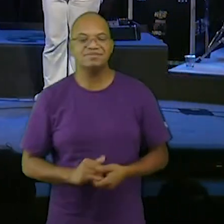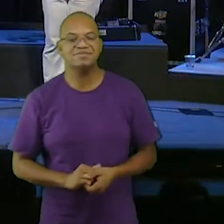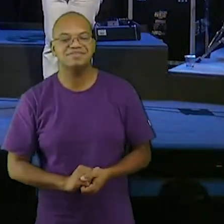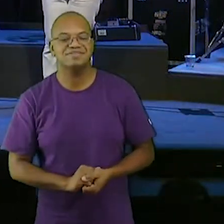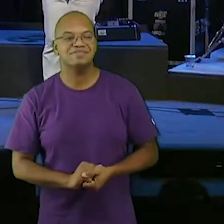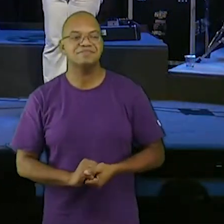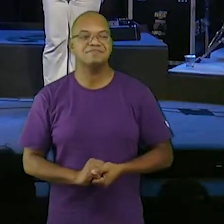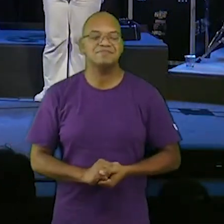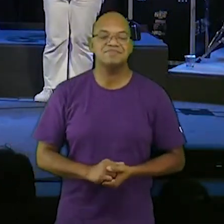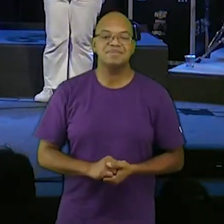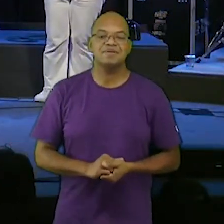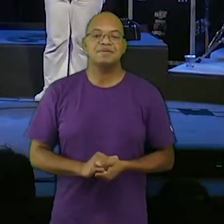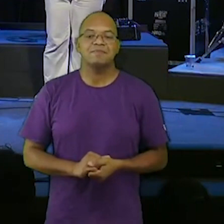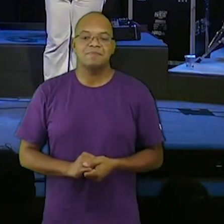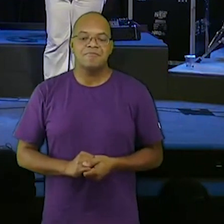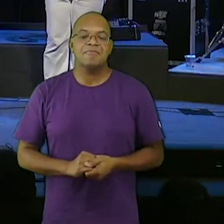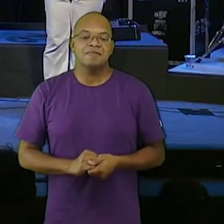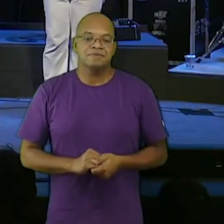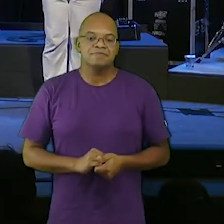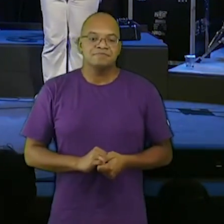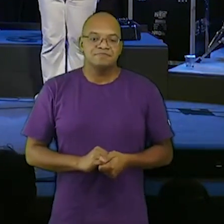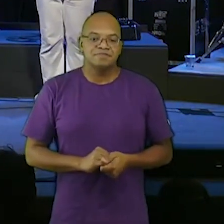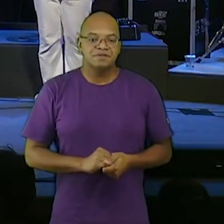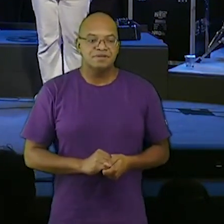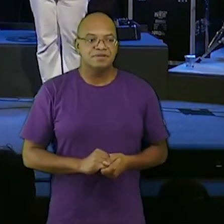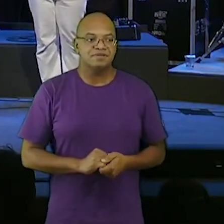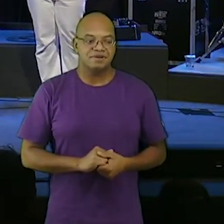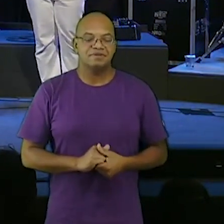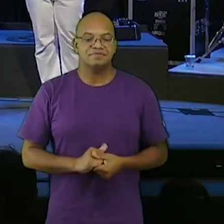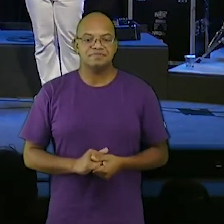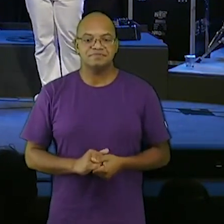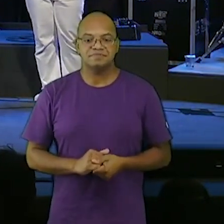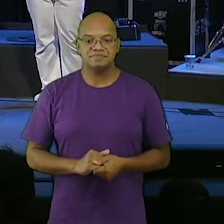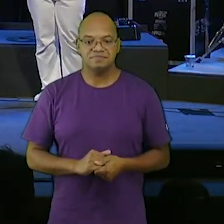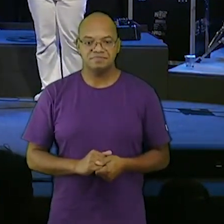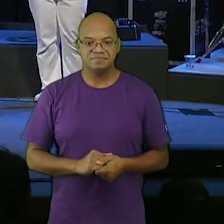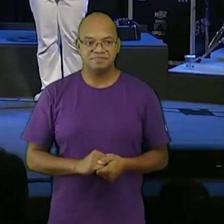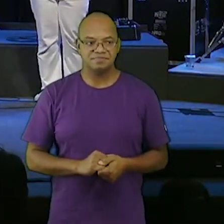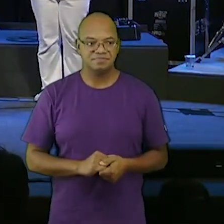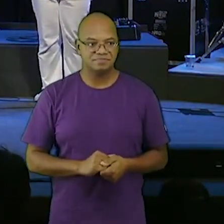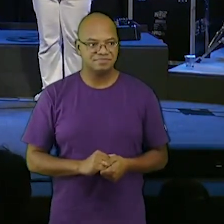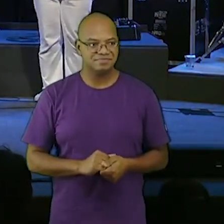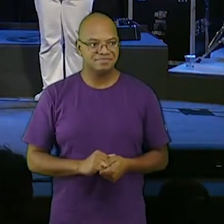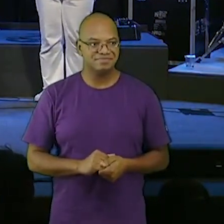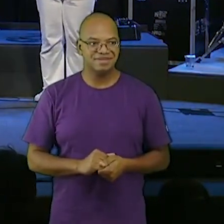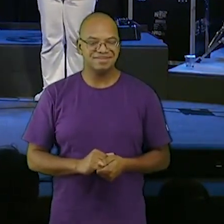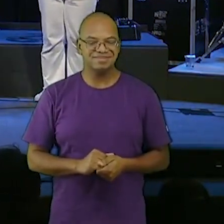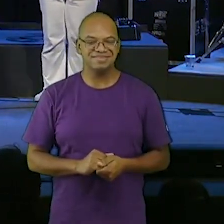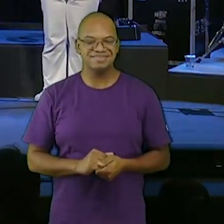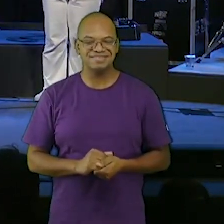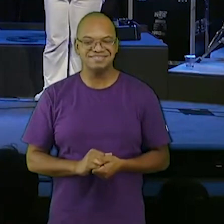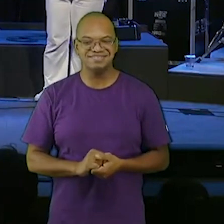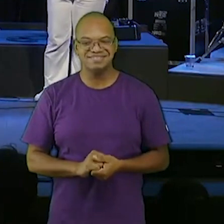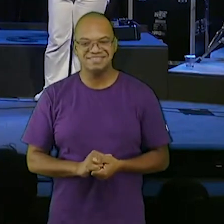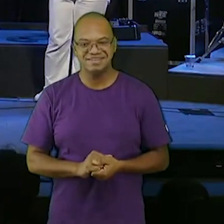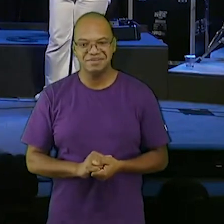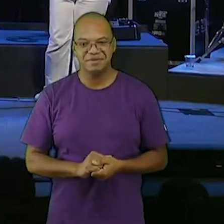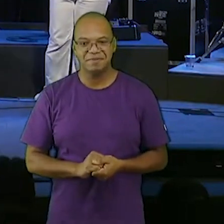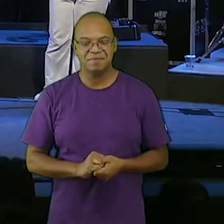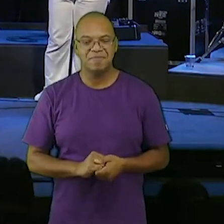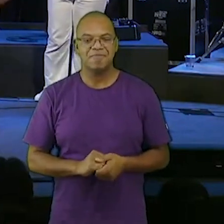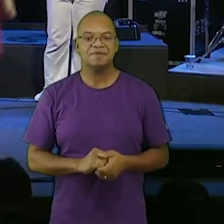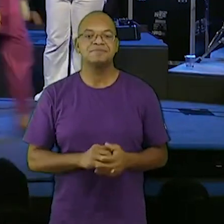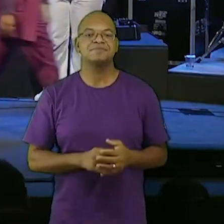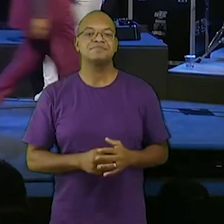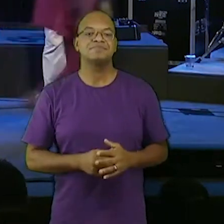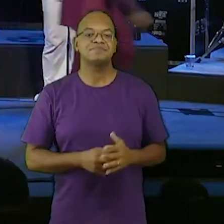muito obrigado muito obrigado menos Coríntios capítulo